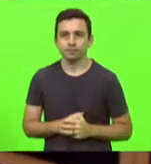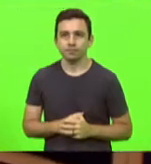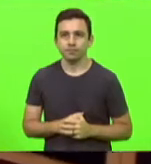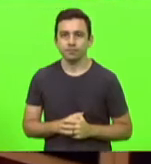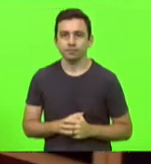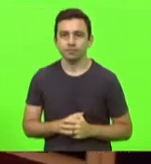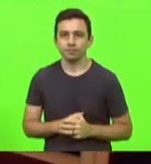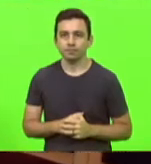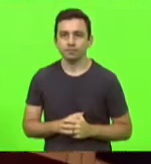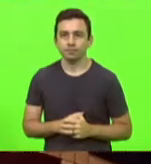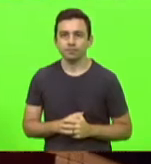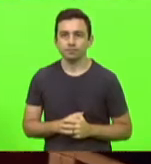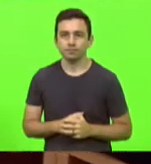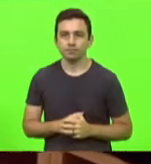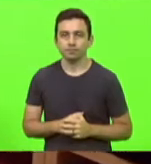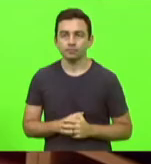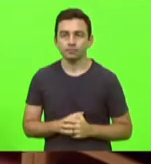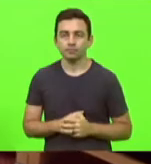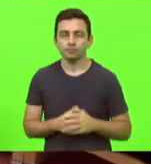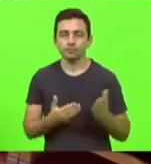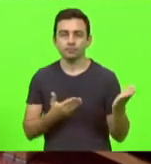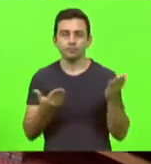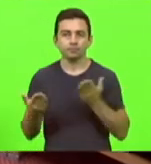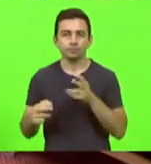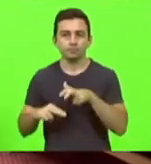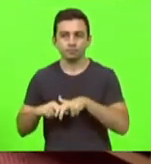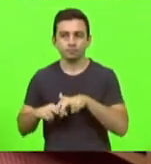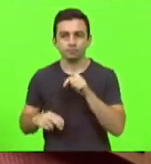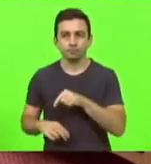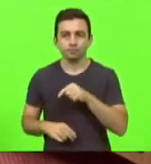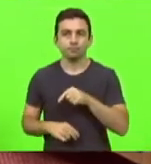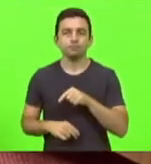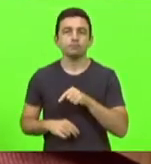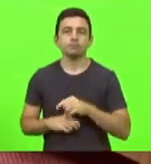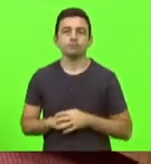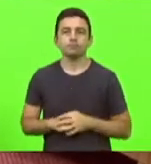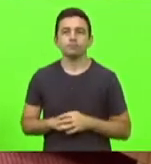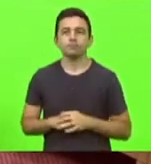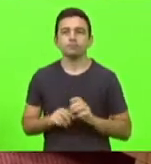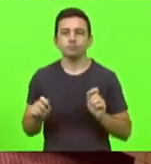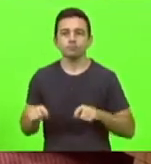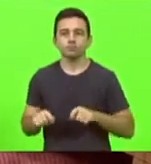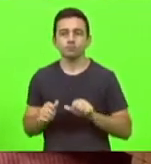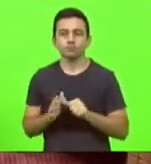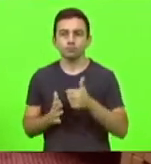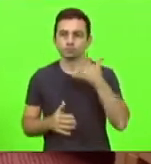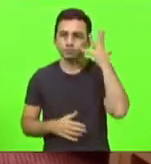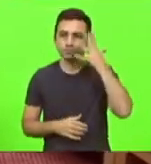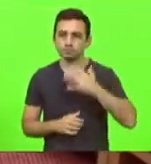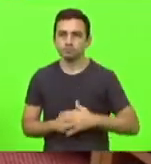assento à mesa e proferir o seu pronunciamento.